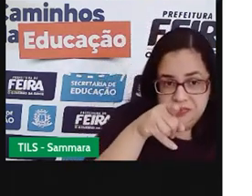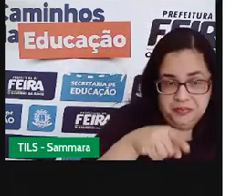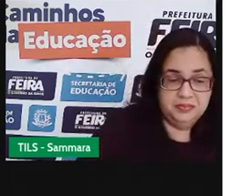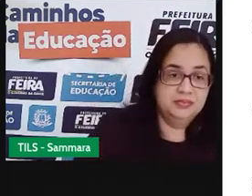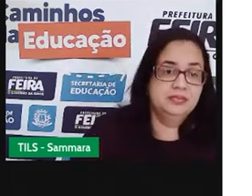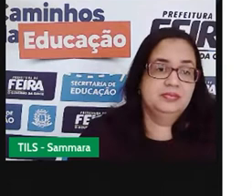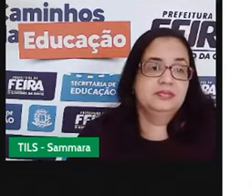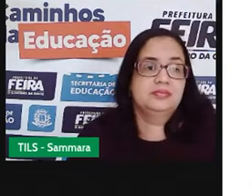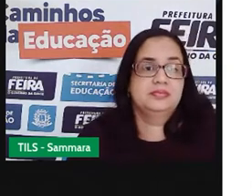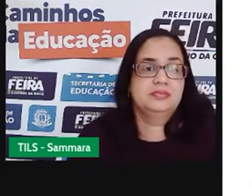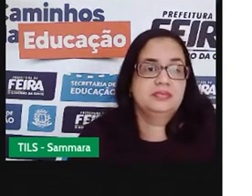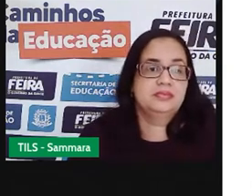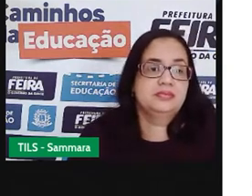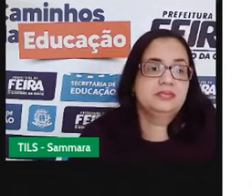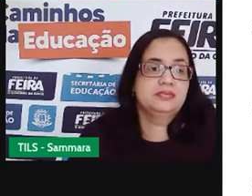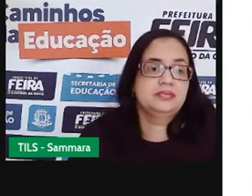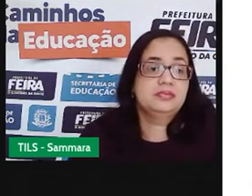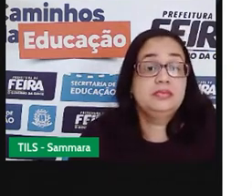Senhora.